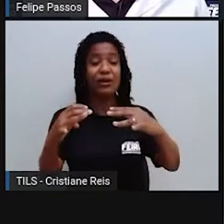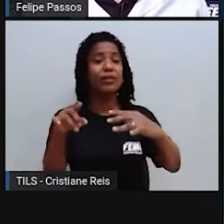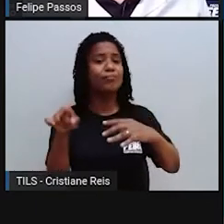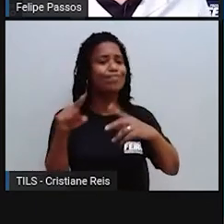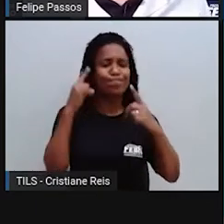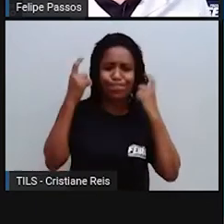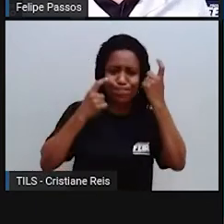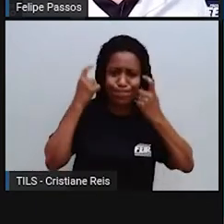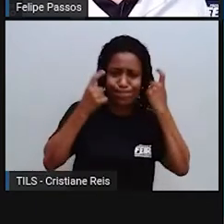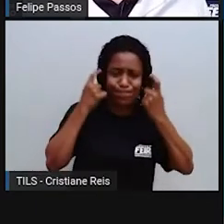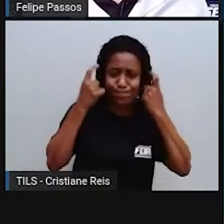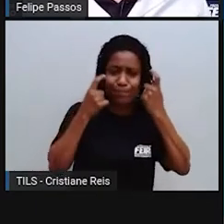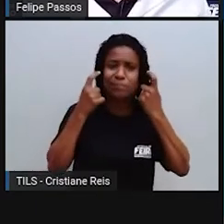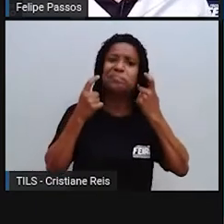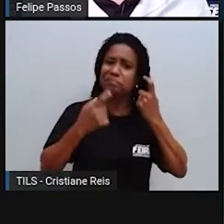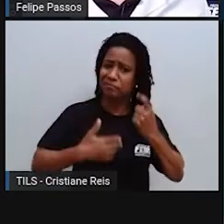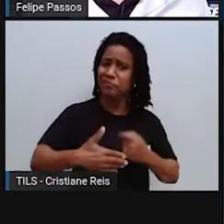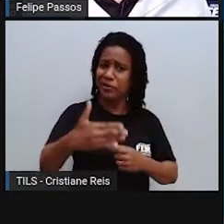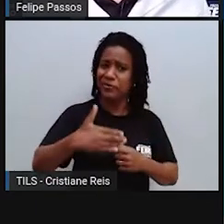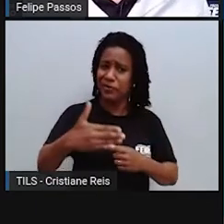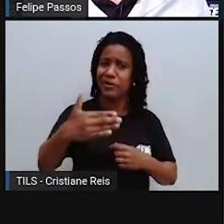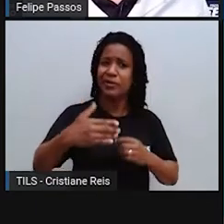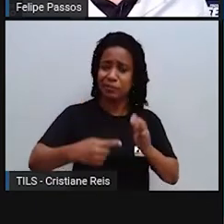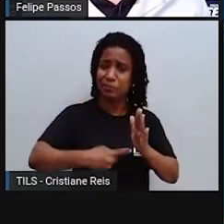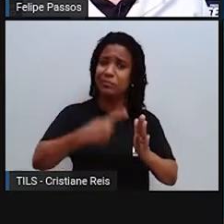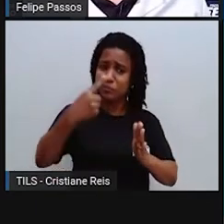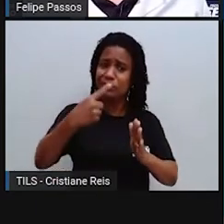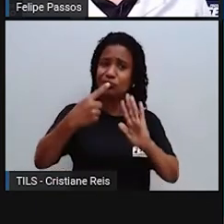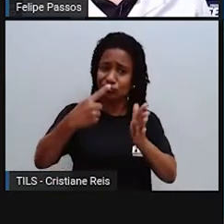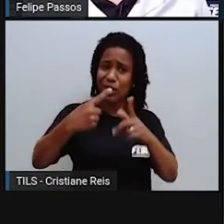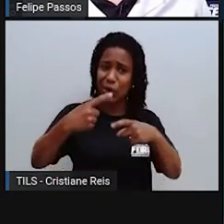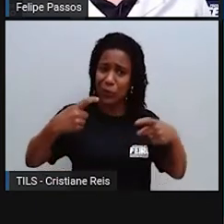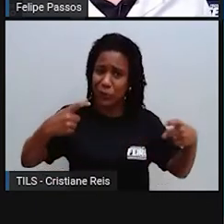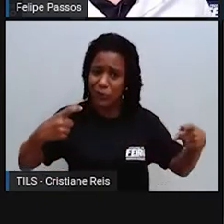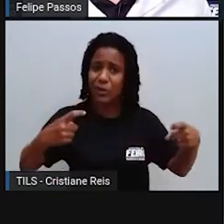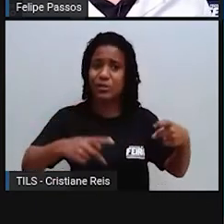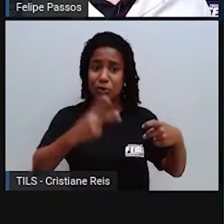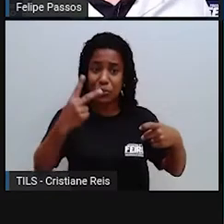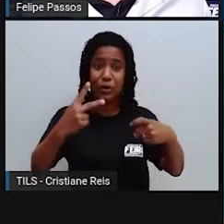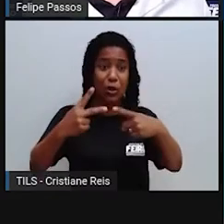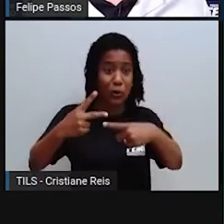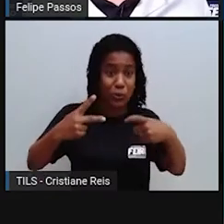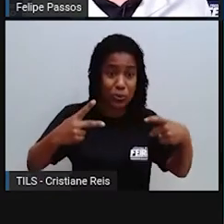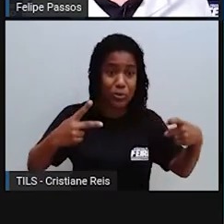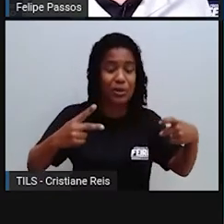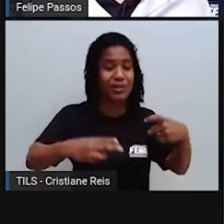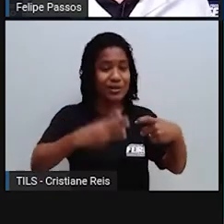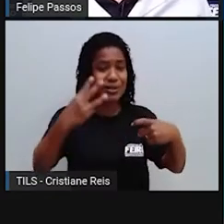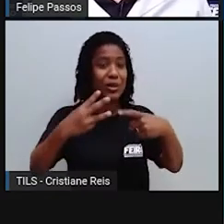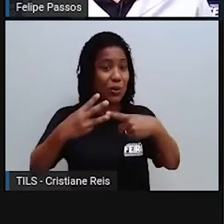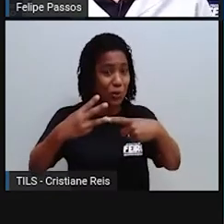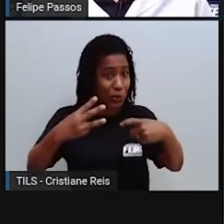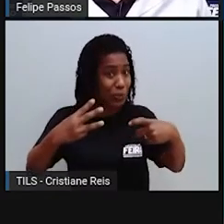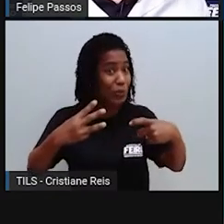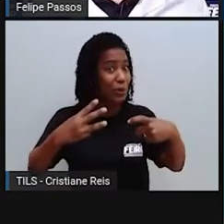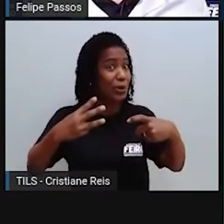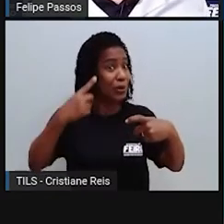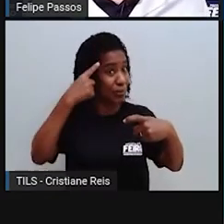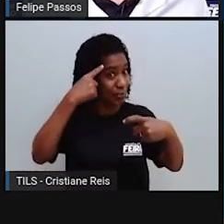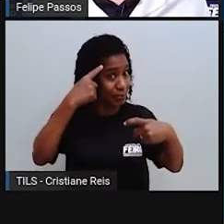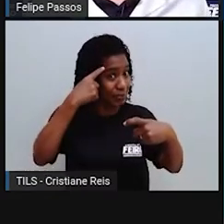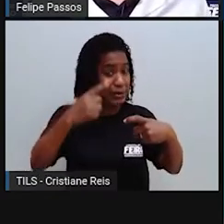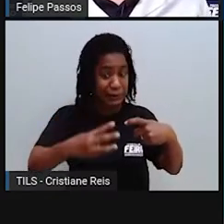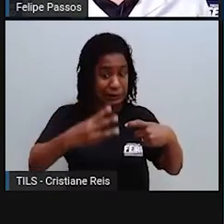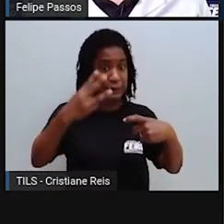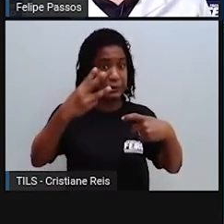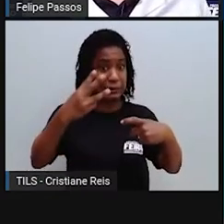Mundial, Segunda Guerra Mundial, existia um medo da Terceira Guerra Mundial. Durante a Segunda Guerra, as atrocidades que